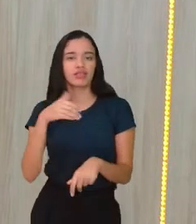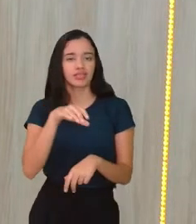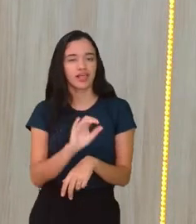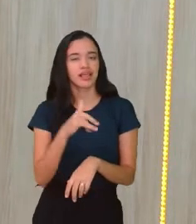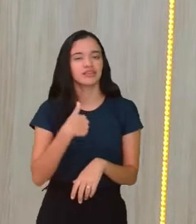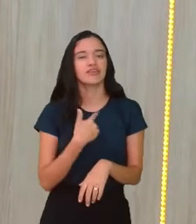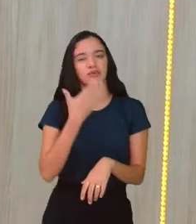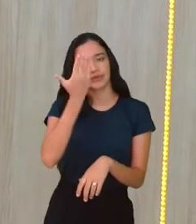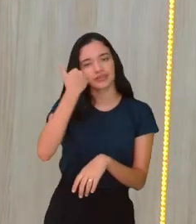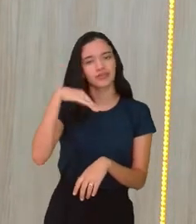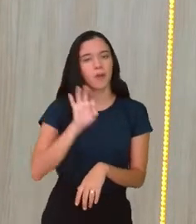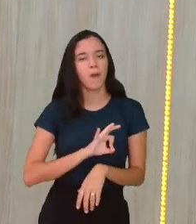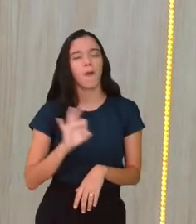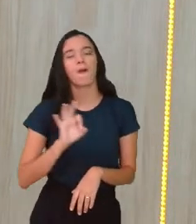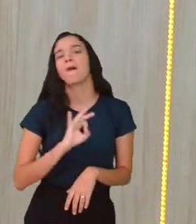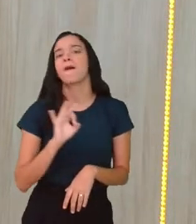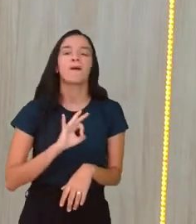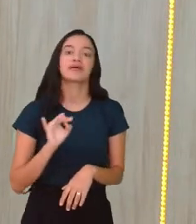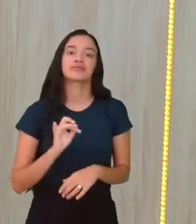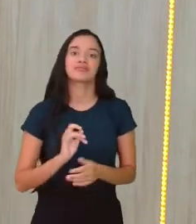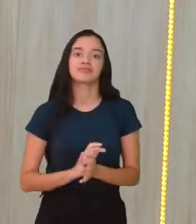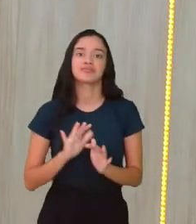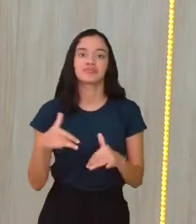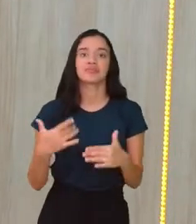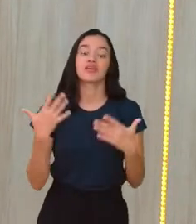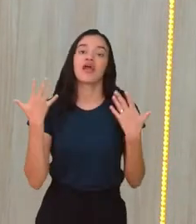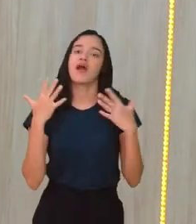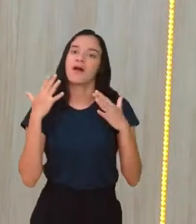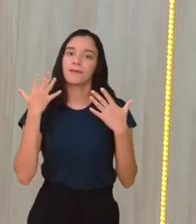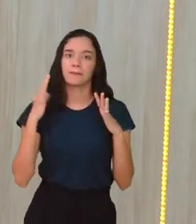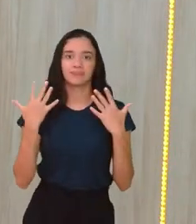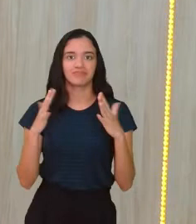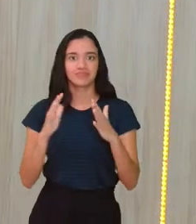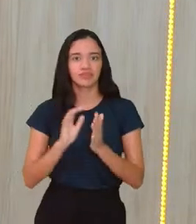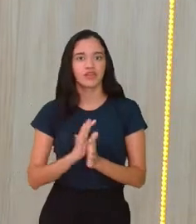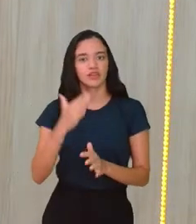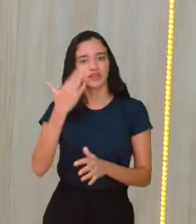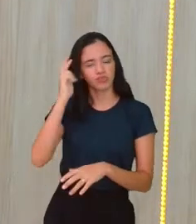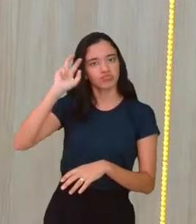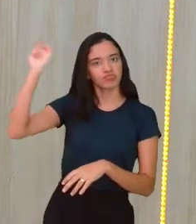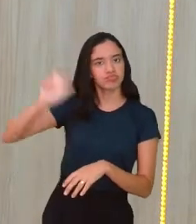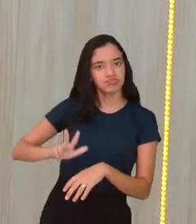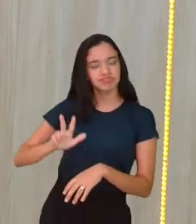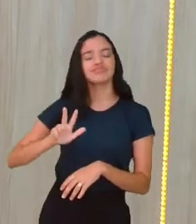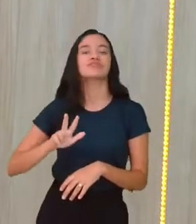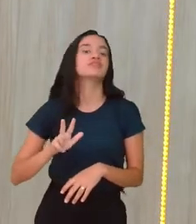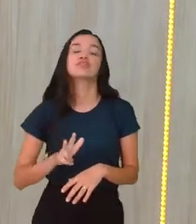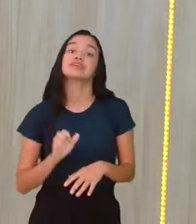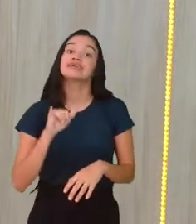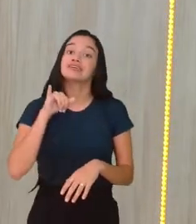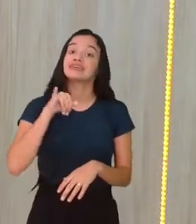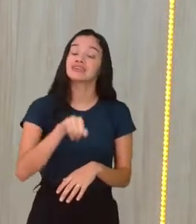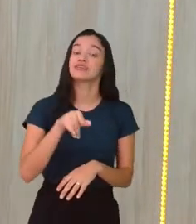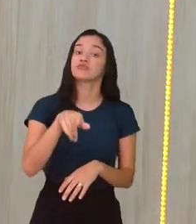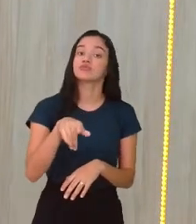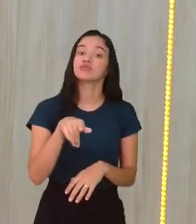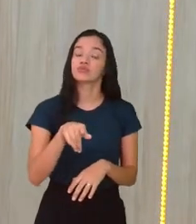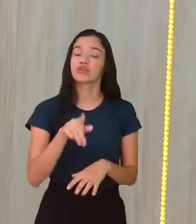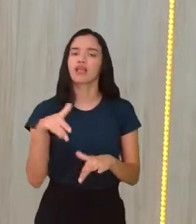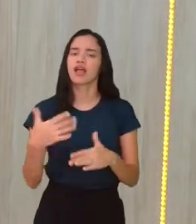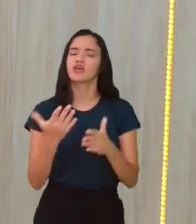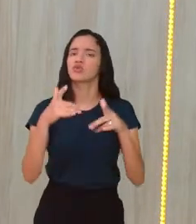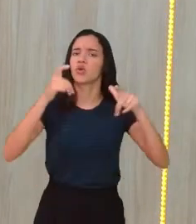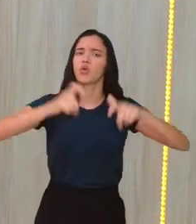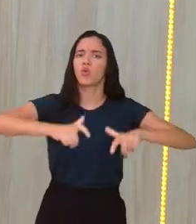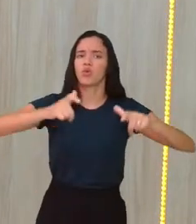são, ó, são brabos, brabos e brabas, como diria meu parceiro Revoredo. Então, se você está em algum